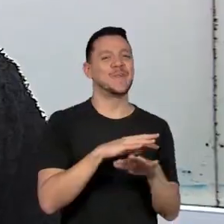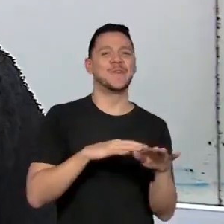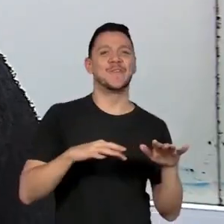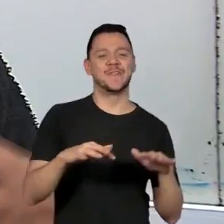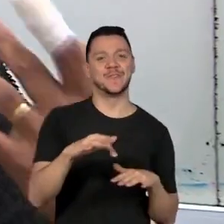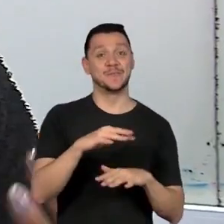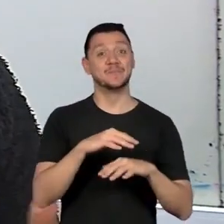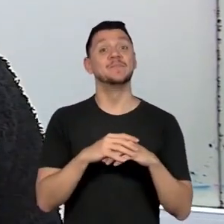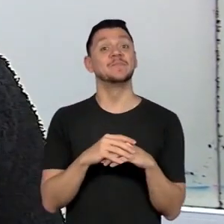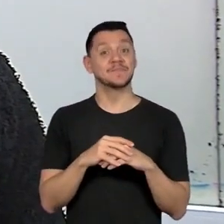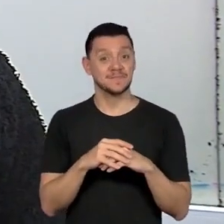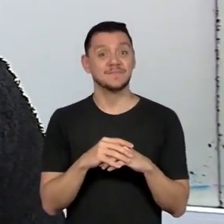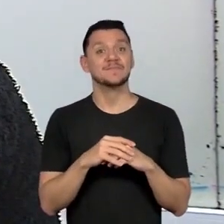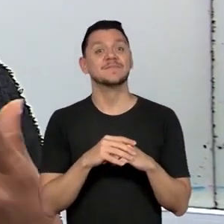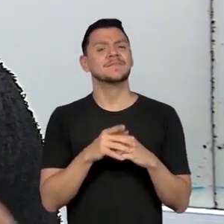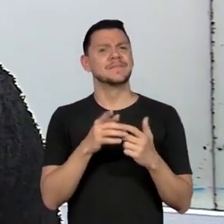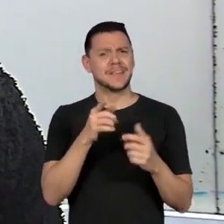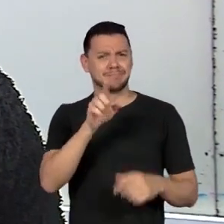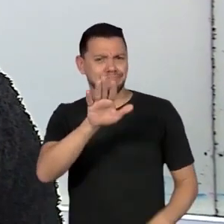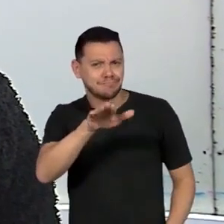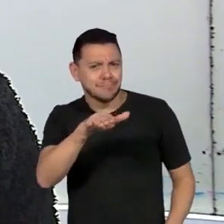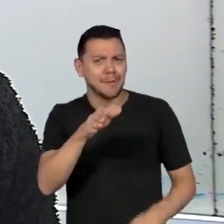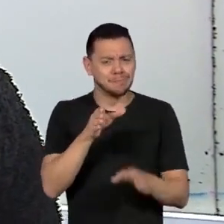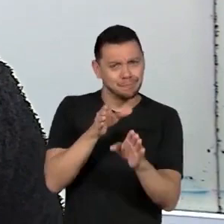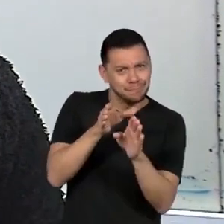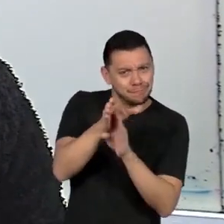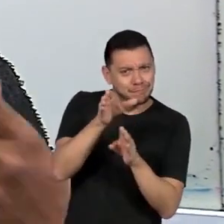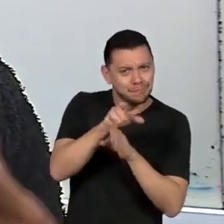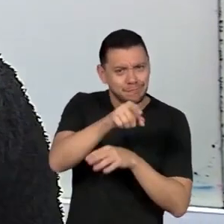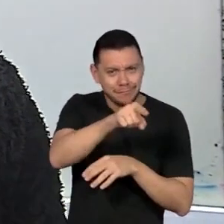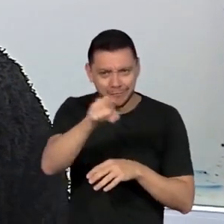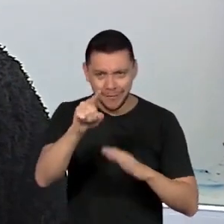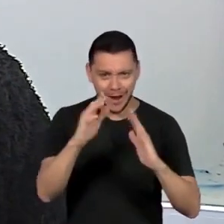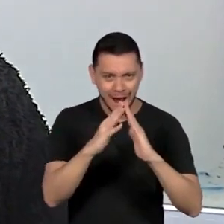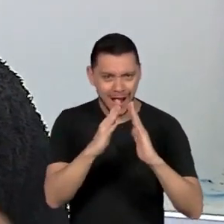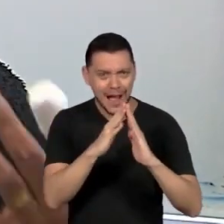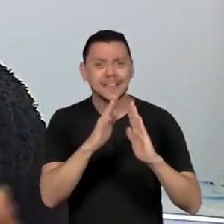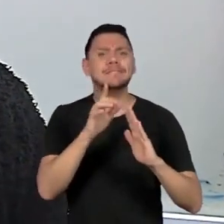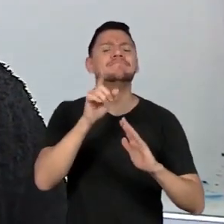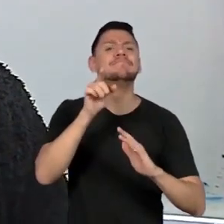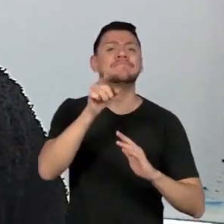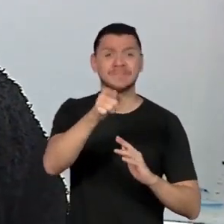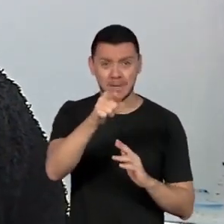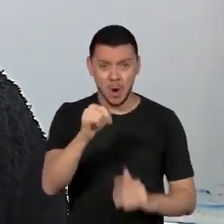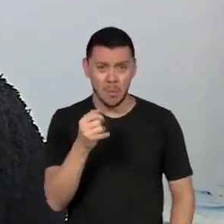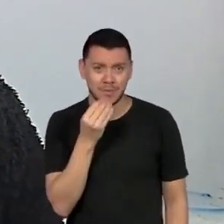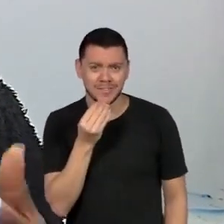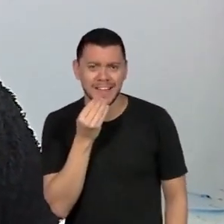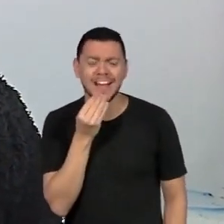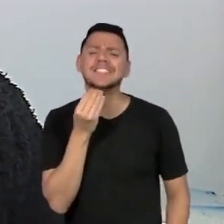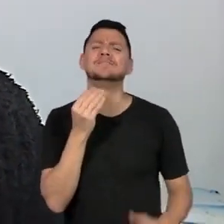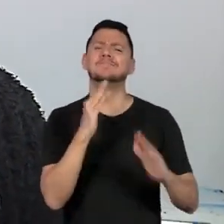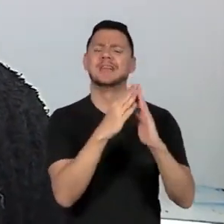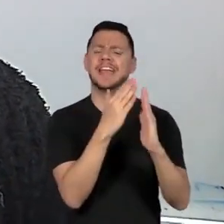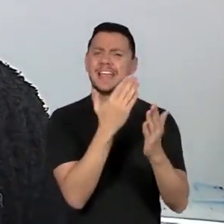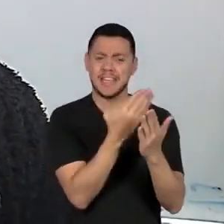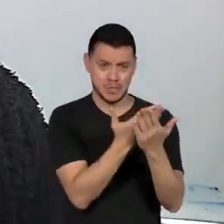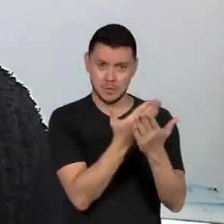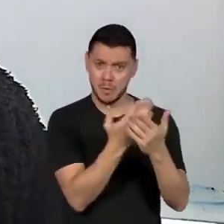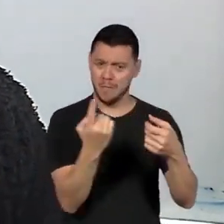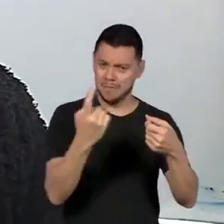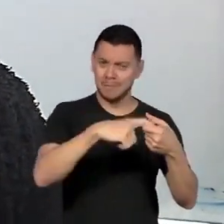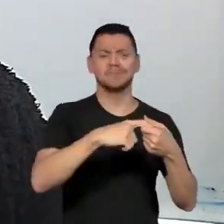E eu aconselho aqueles que estão em casa, se puderem, voltem a estudar. Todos nós temos essa